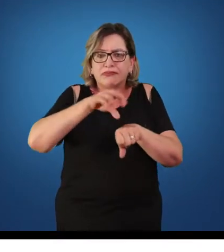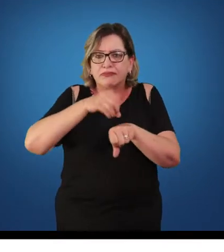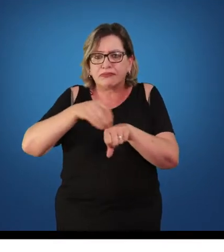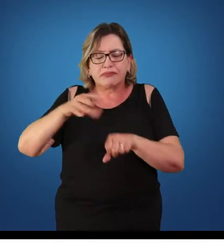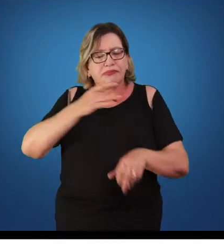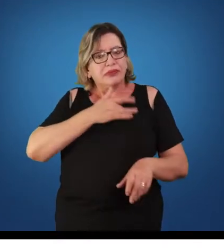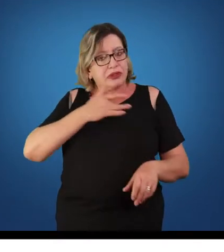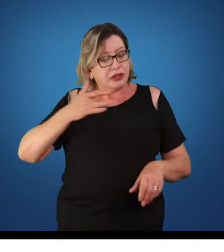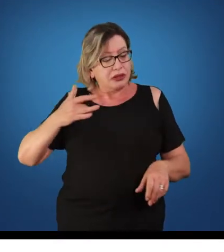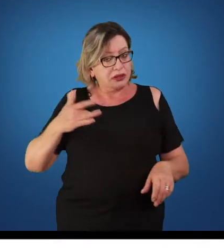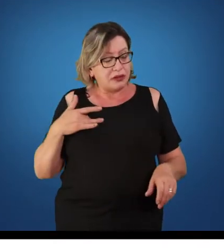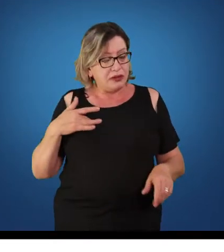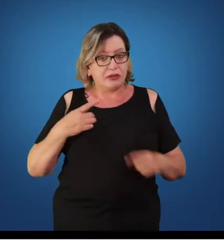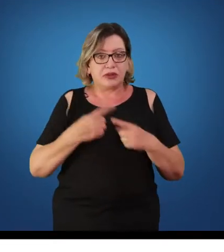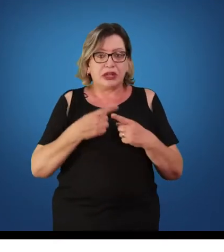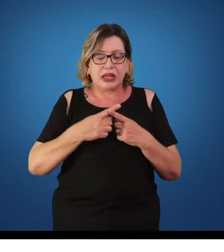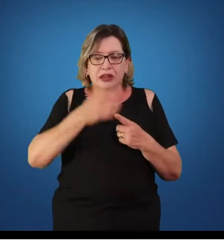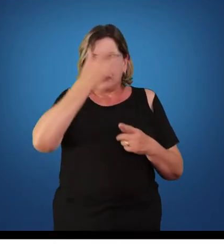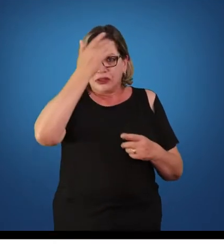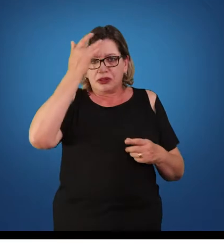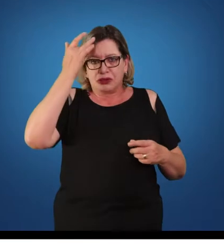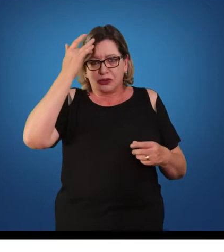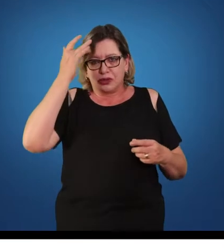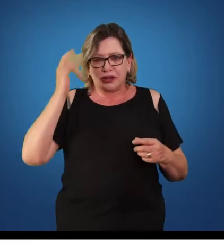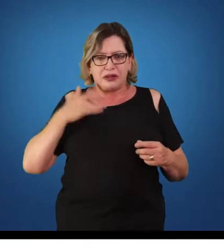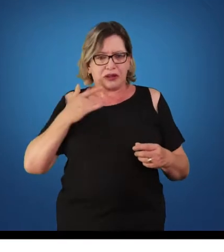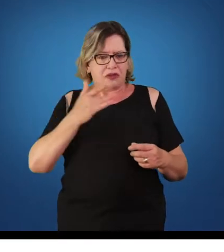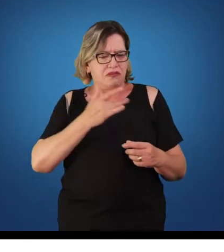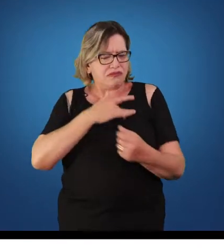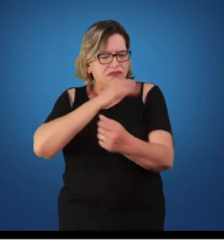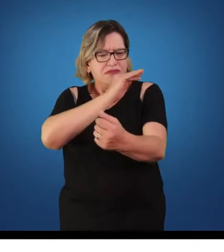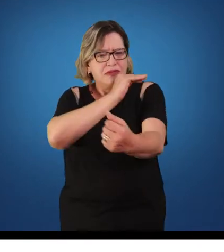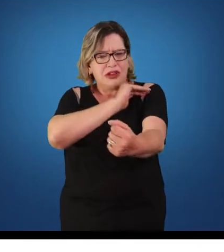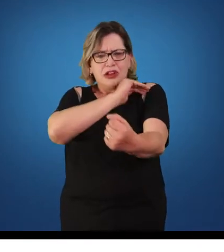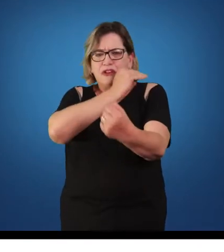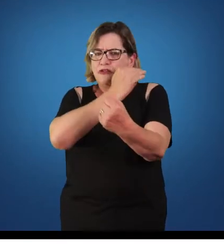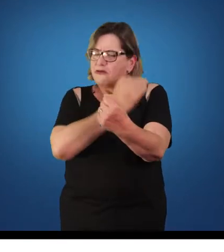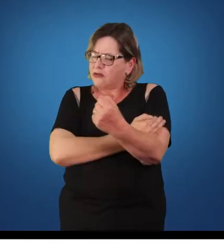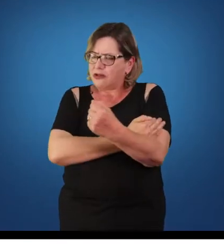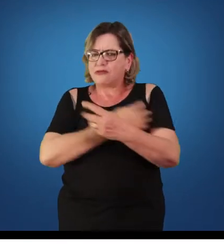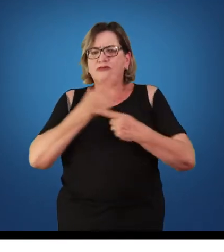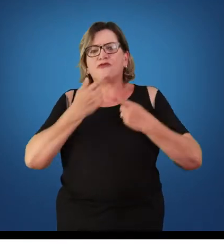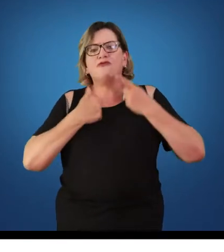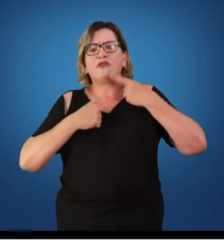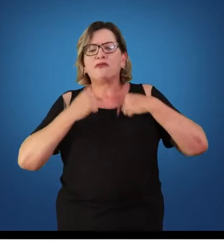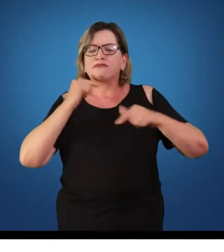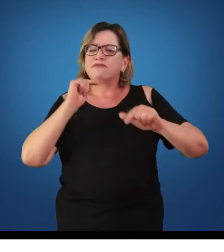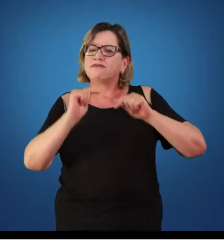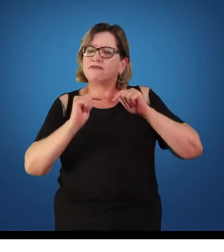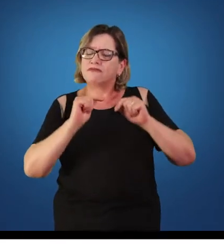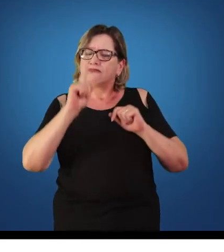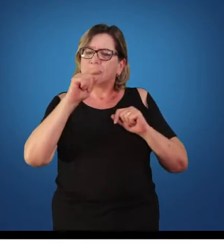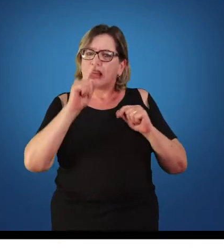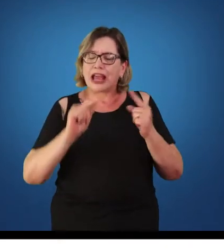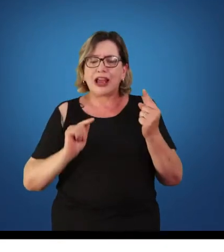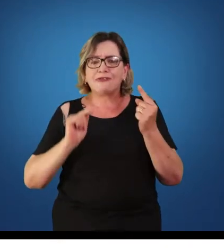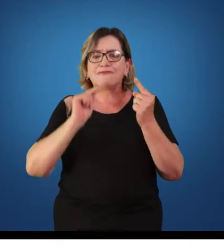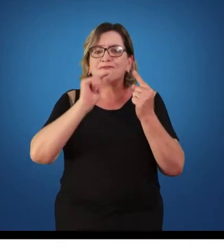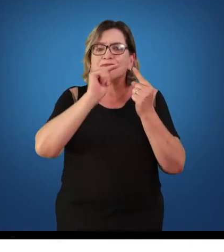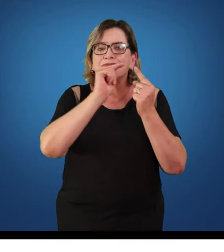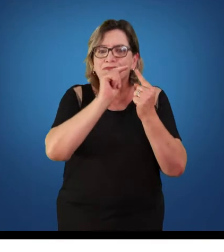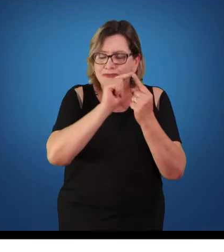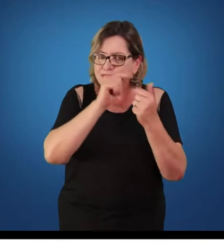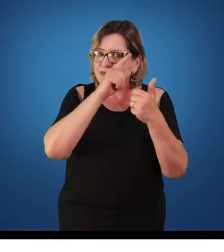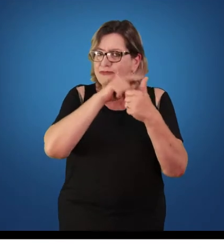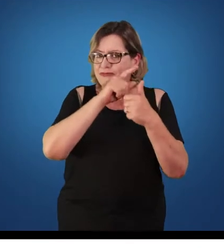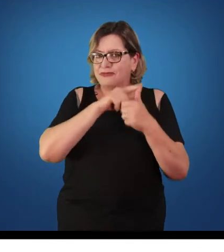mulheres sadios, fortes e dispostos à ação eram um dos princípios dessa tendência.